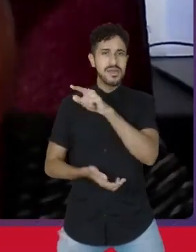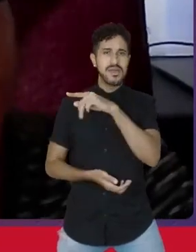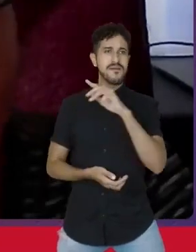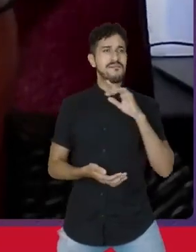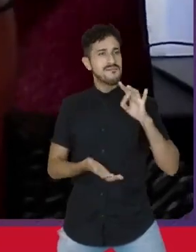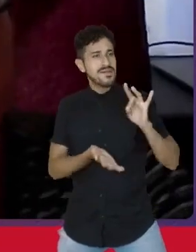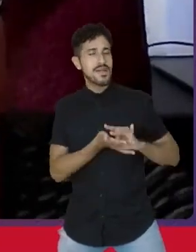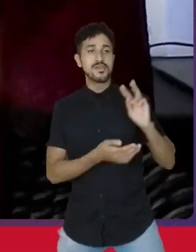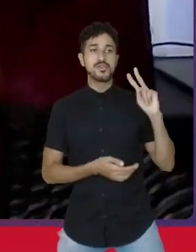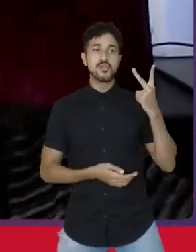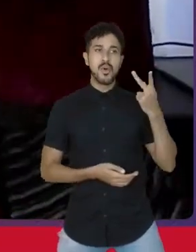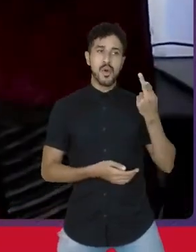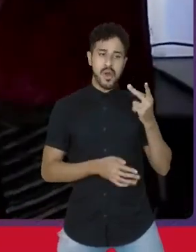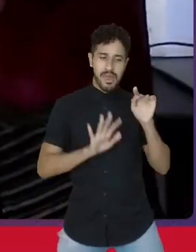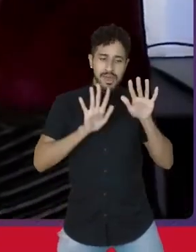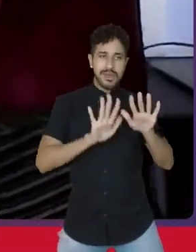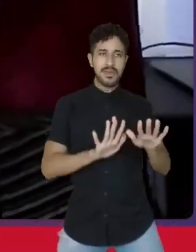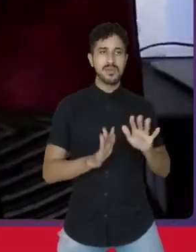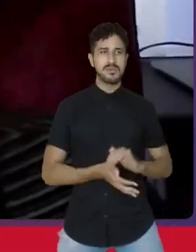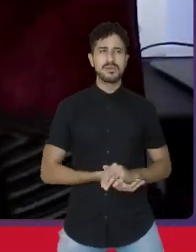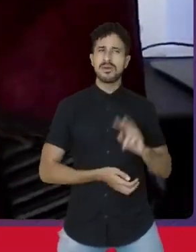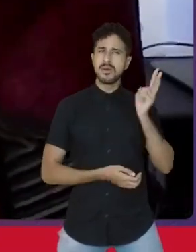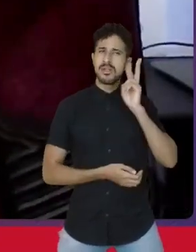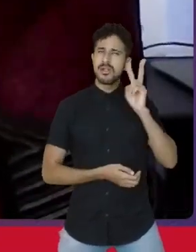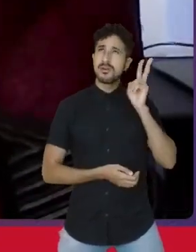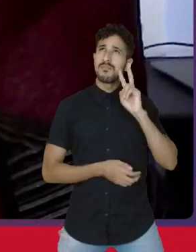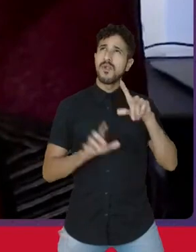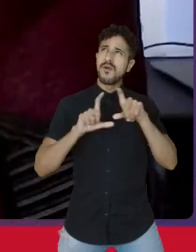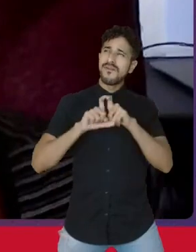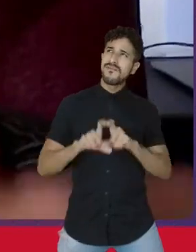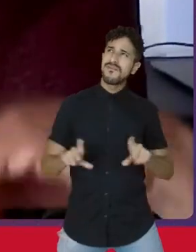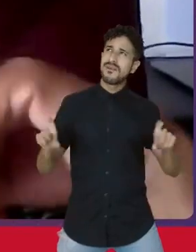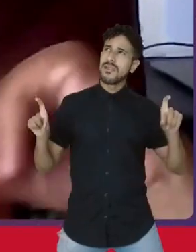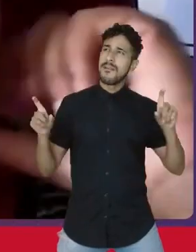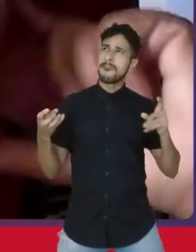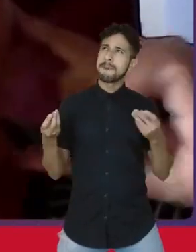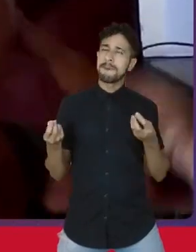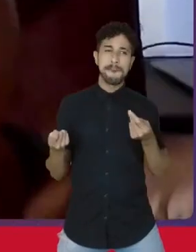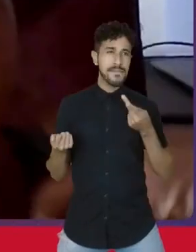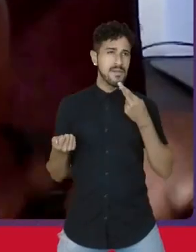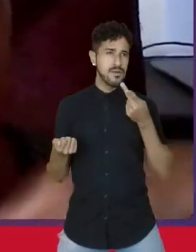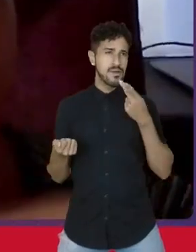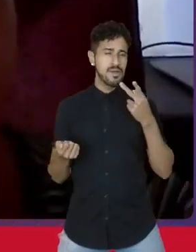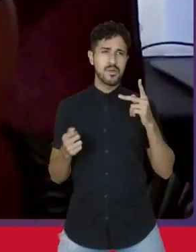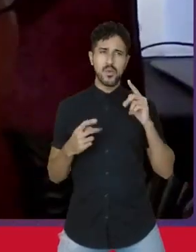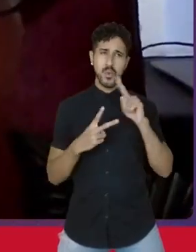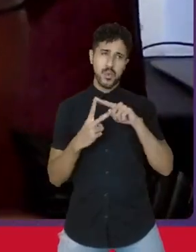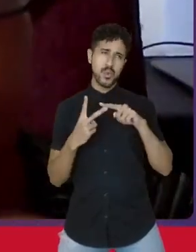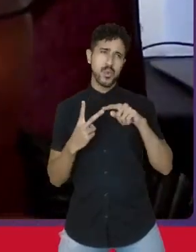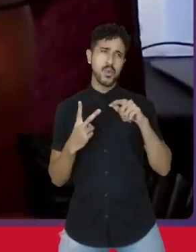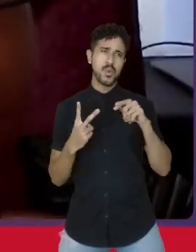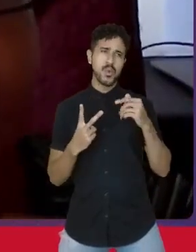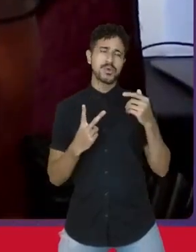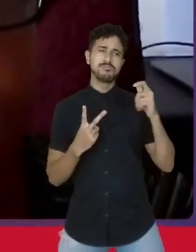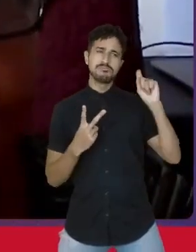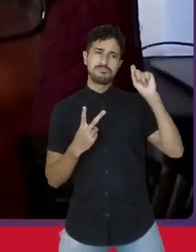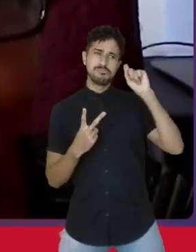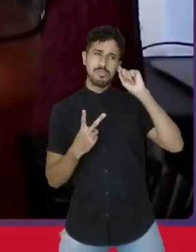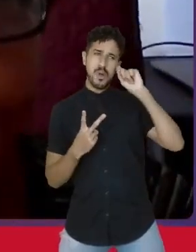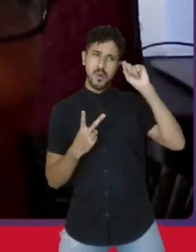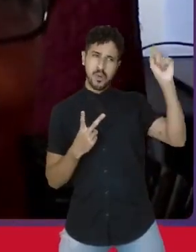Eu lembrei agora de uma frase dita por dois estudiosos